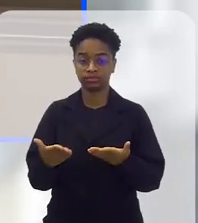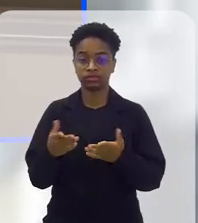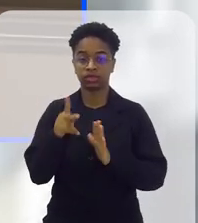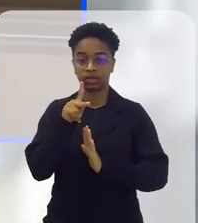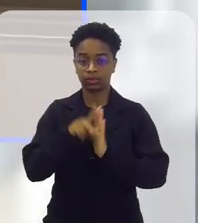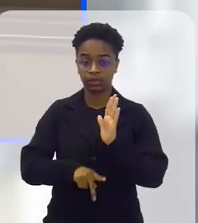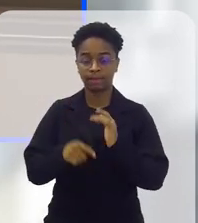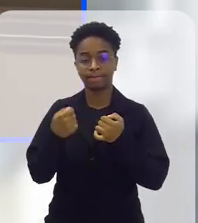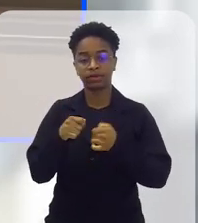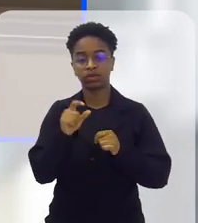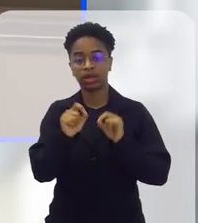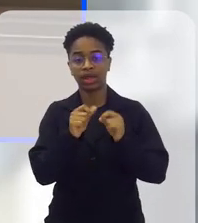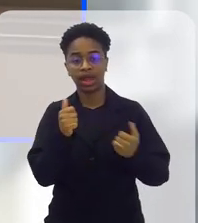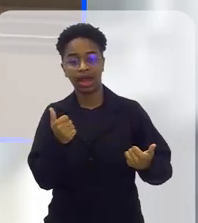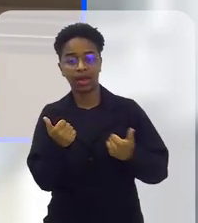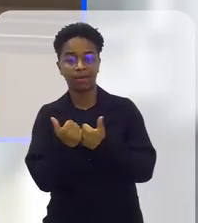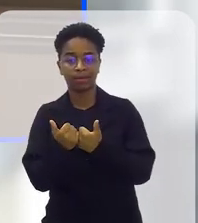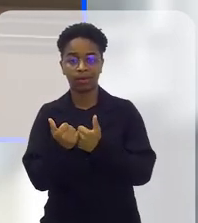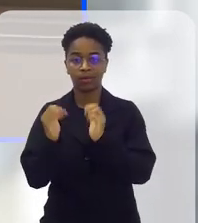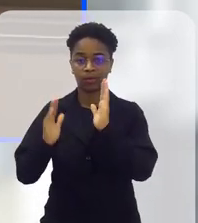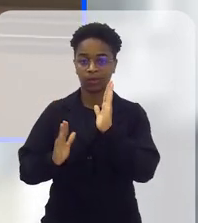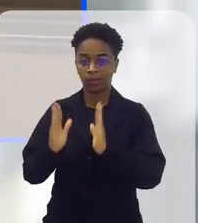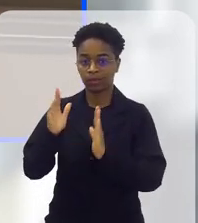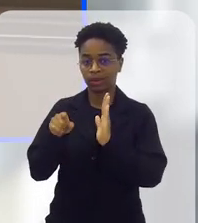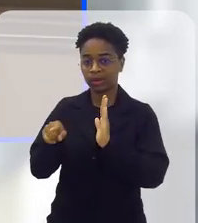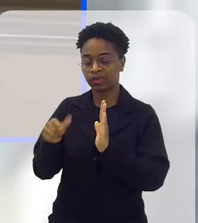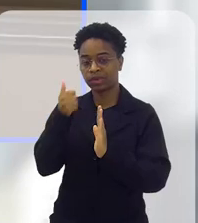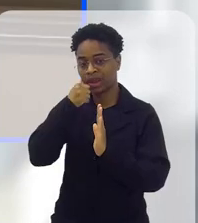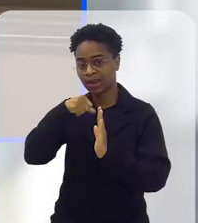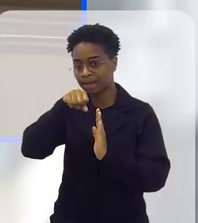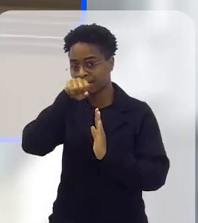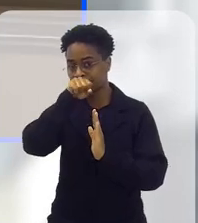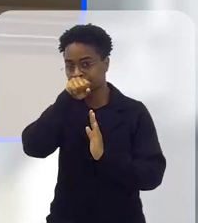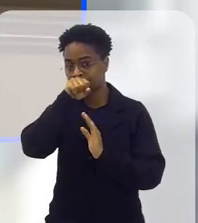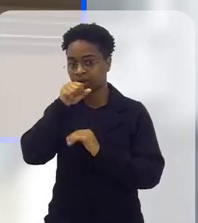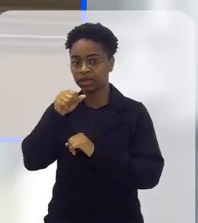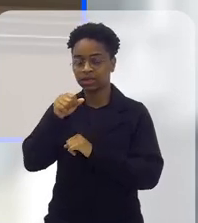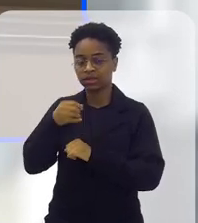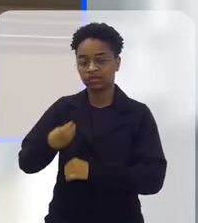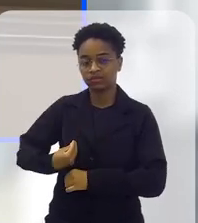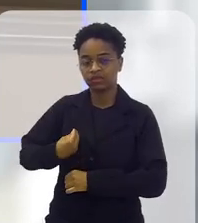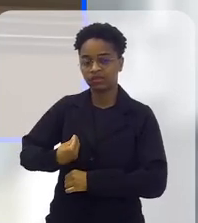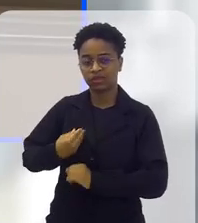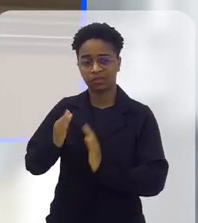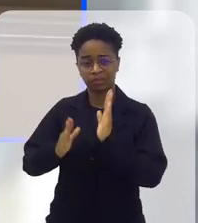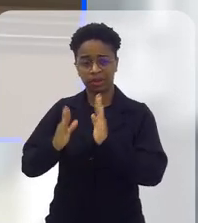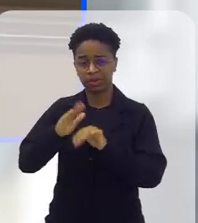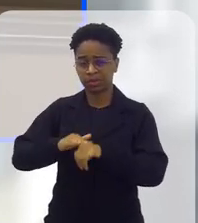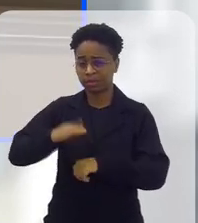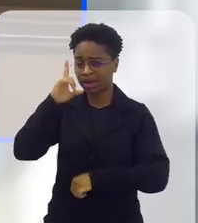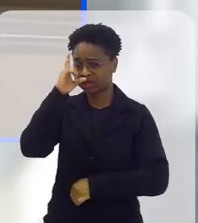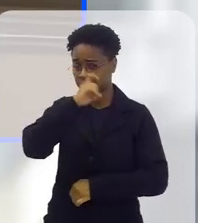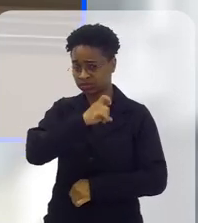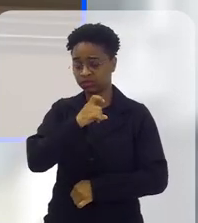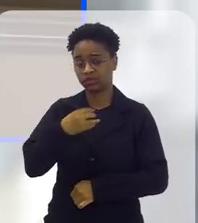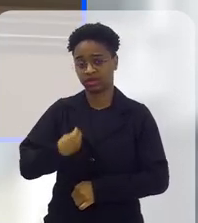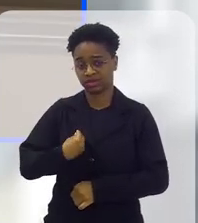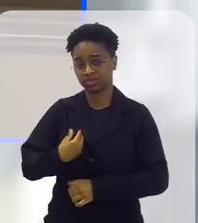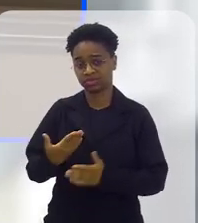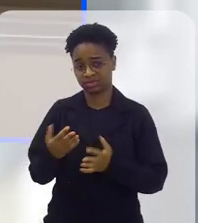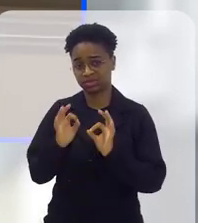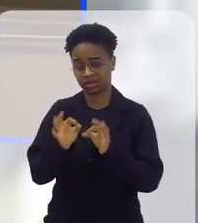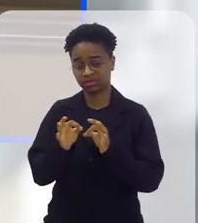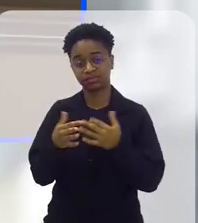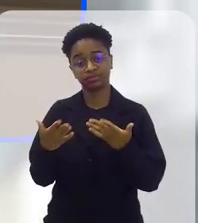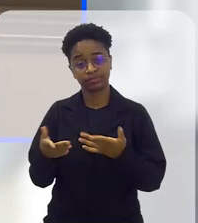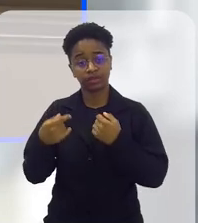aqui, que a gente possa ter um auxílio durante esse tempo, que a mãe está vivendo aquele momento mais difícil da vida,